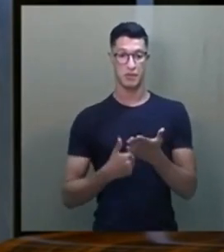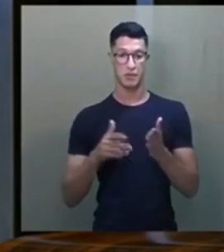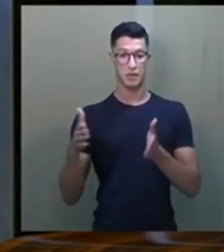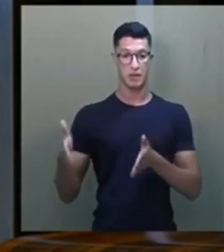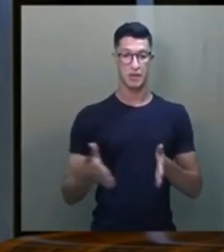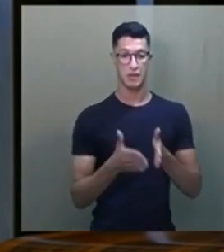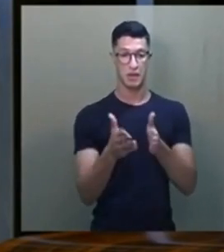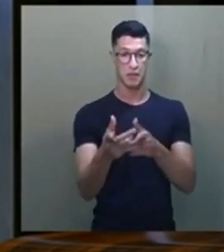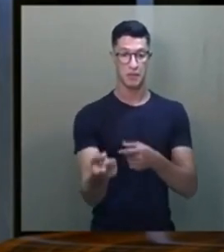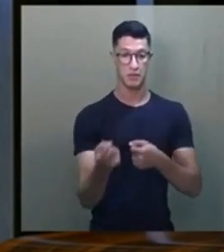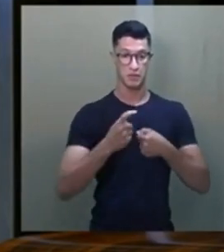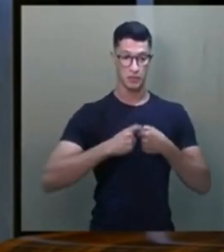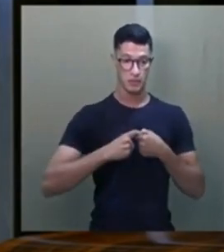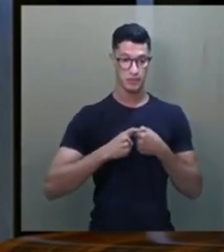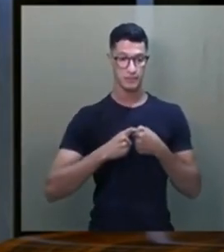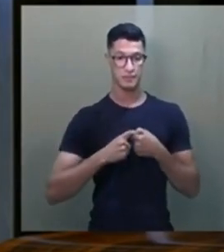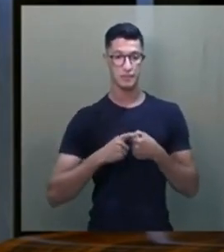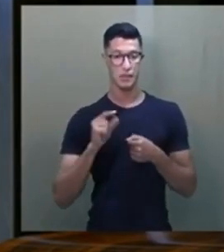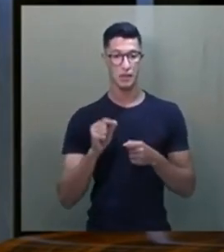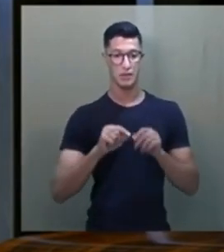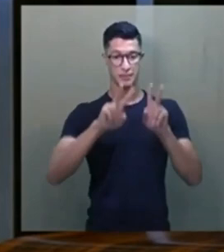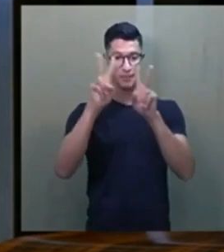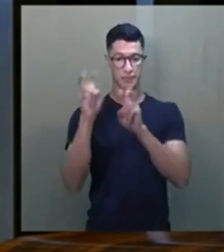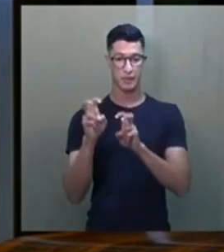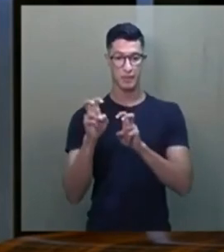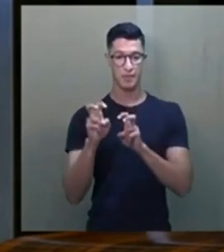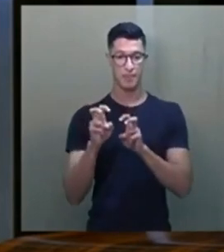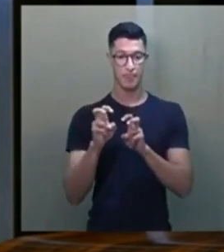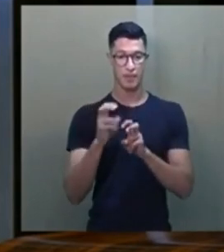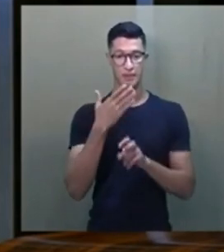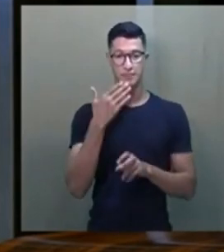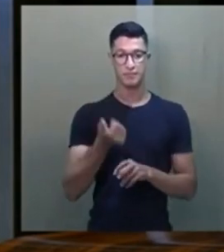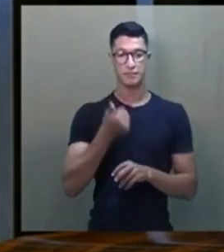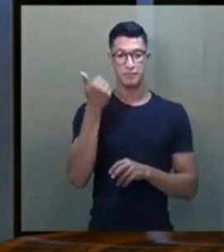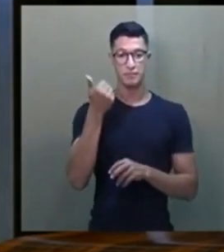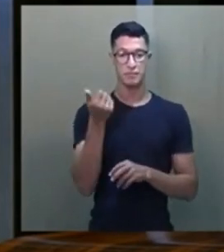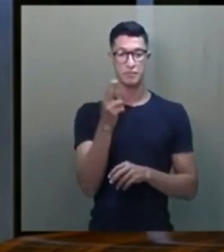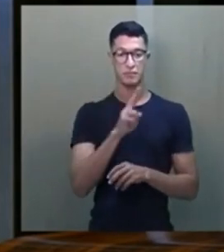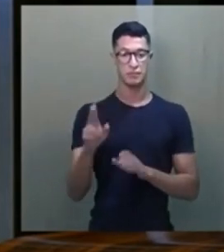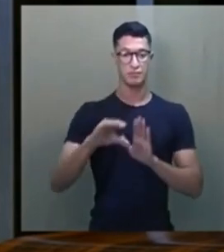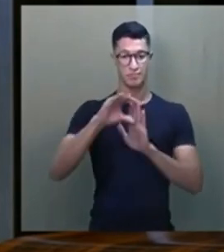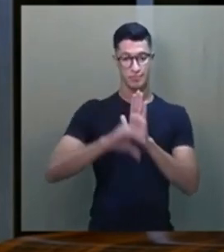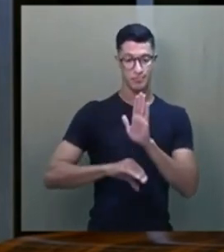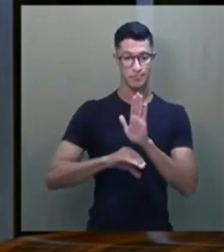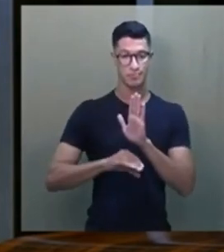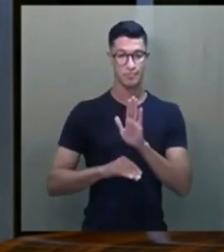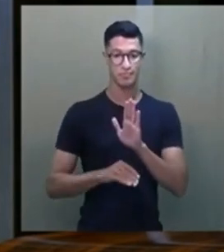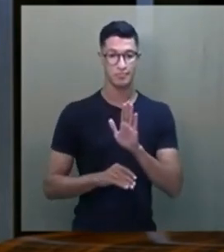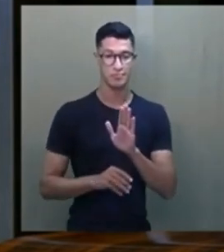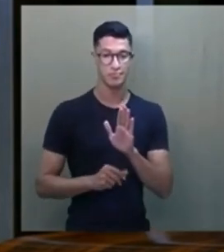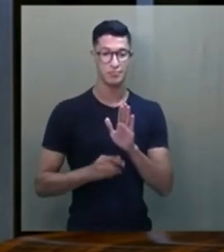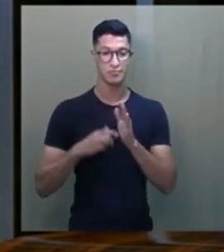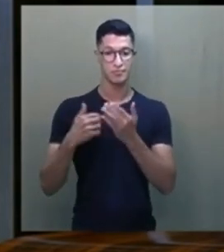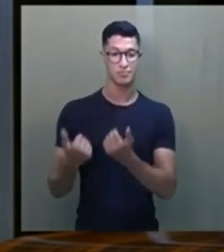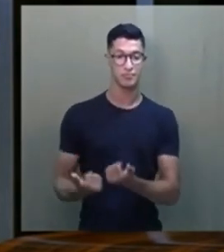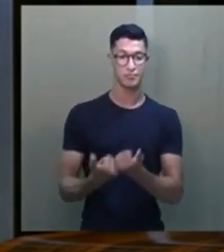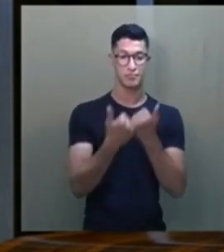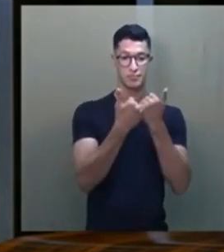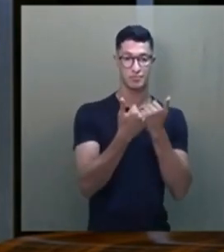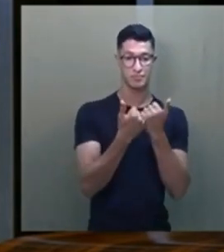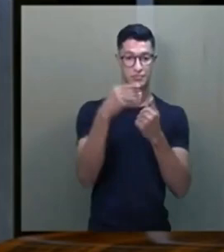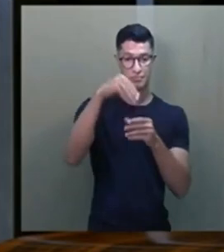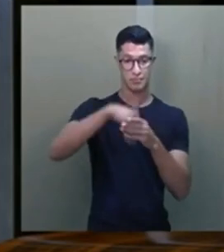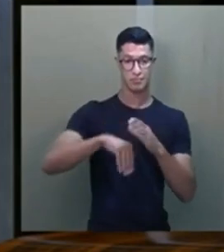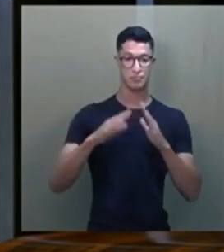Caminhos de Volta. E o tema, ou melhor, o nome do capítulo é Apoio no